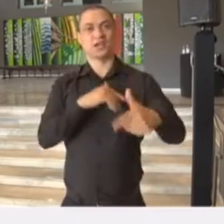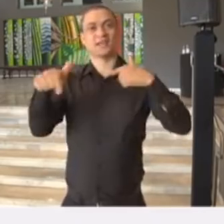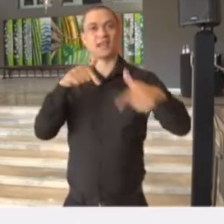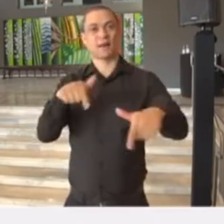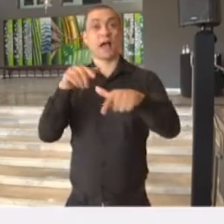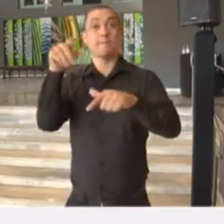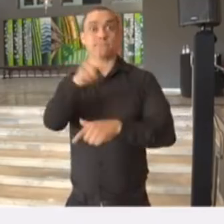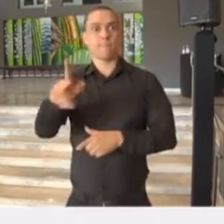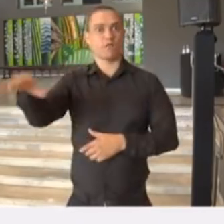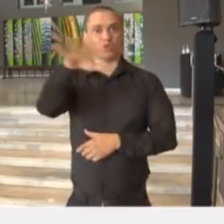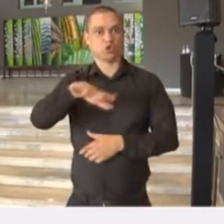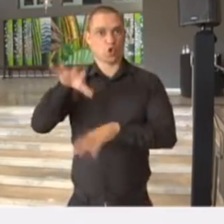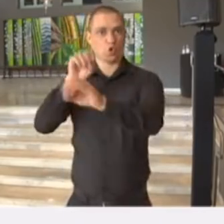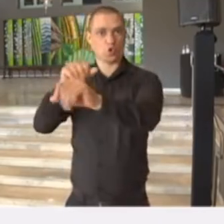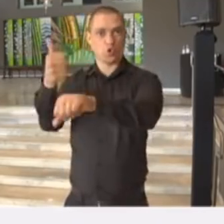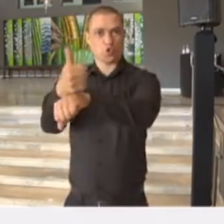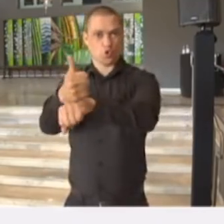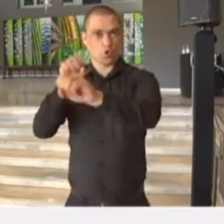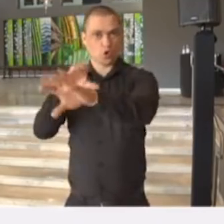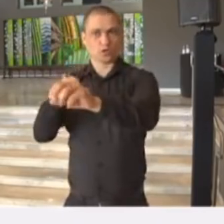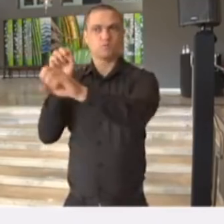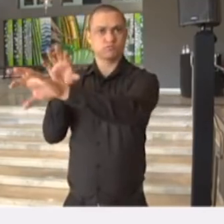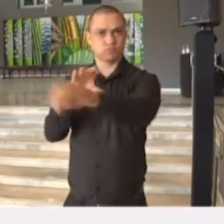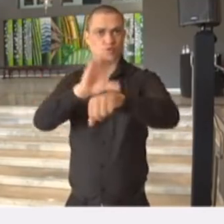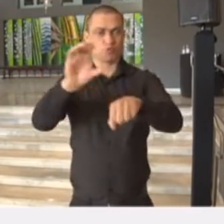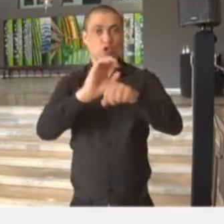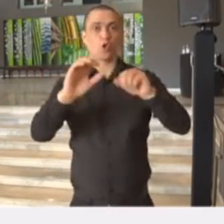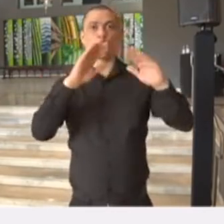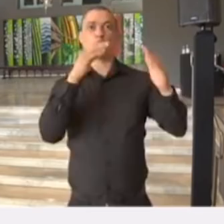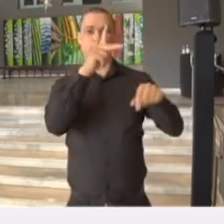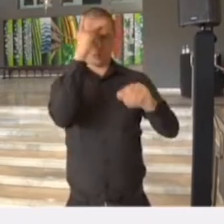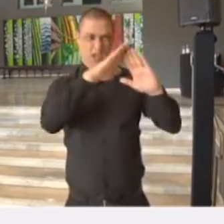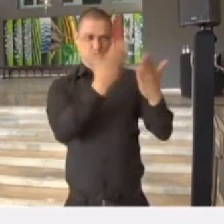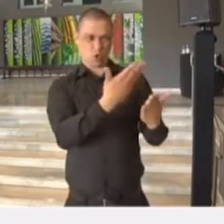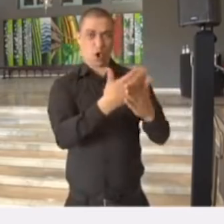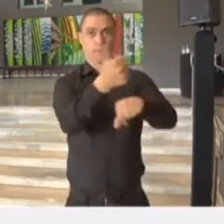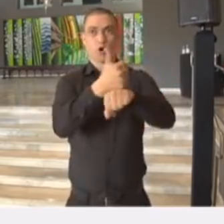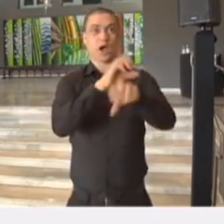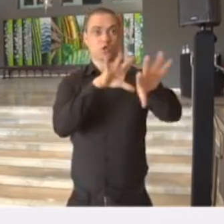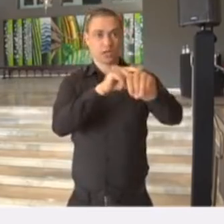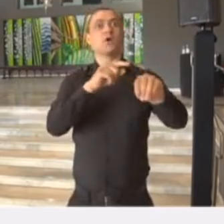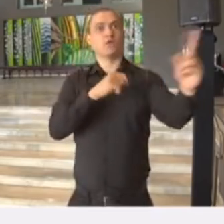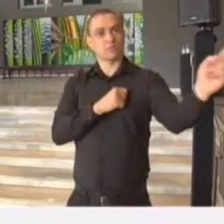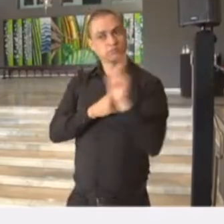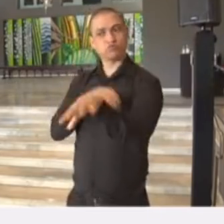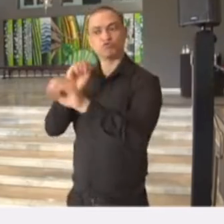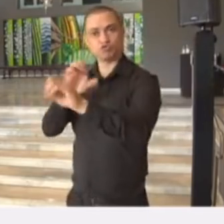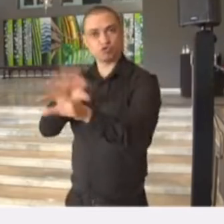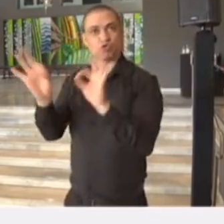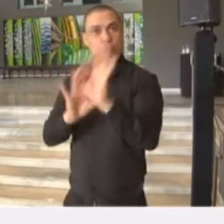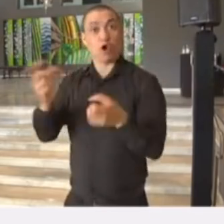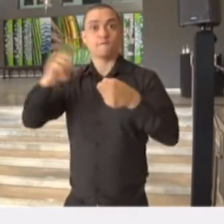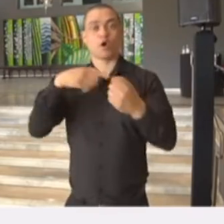formação dos nossos profissionais de educação, a equipe da escola e os profissionais de educação vão ser formados, por exemplo, preparados para